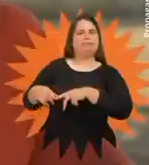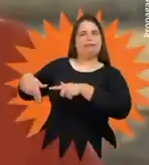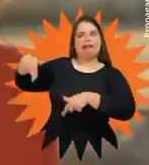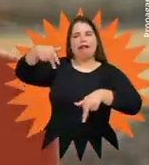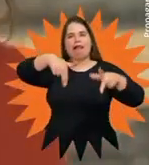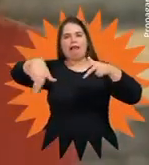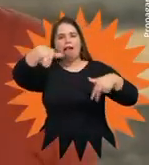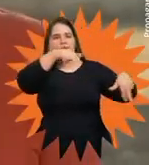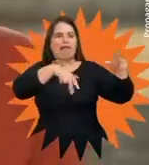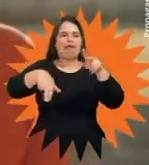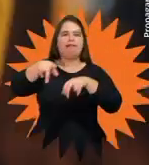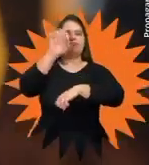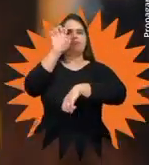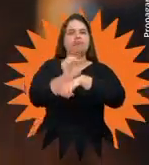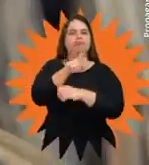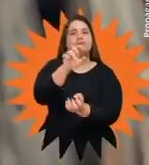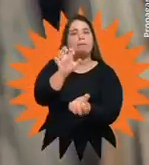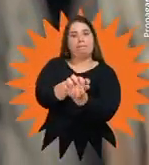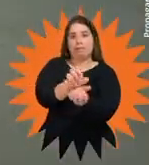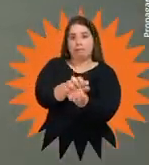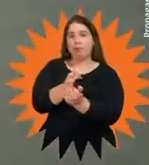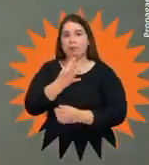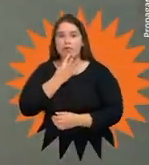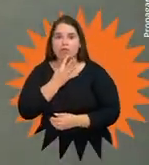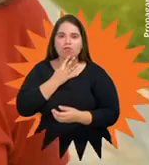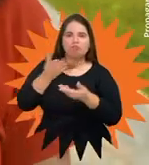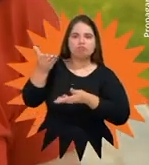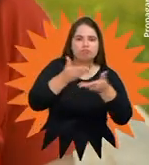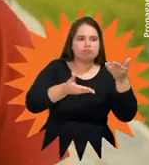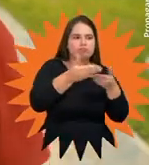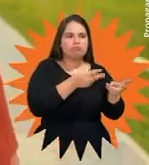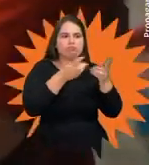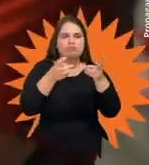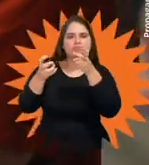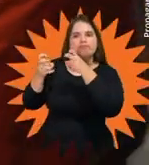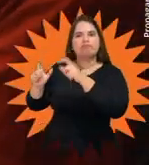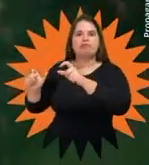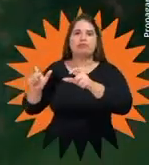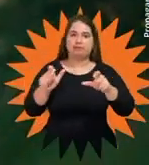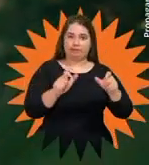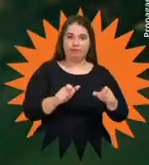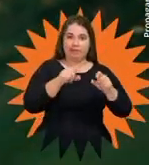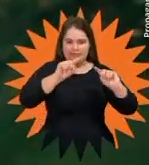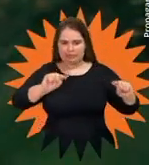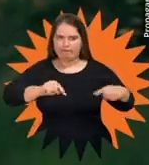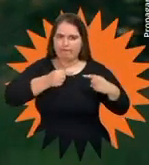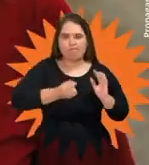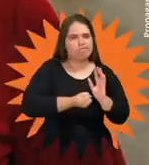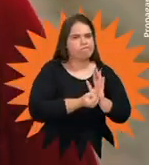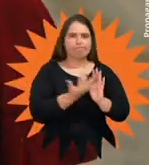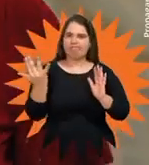A gente está andando o Pernambuco inteiro, conhecendo e entendendo ainda mais cada região. Nossos desafios são